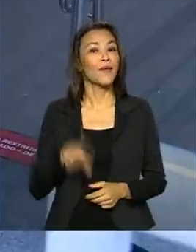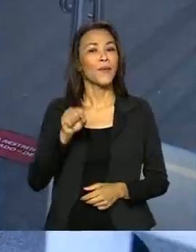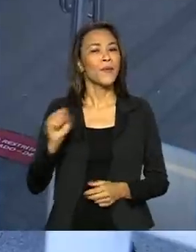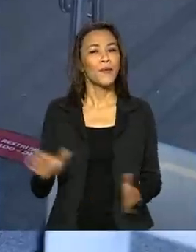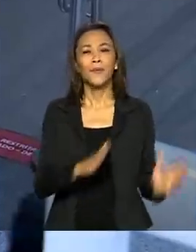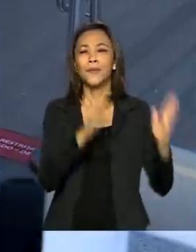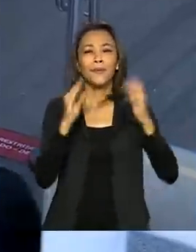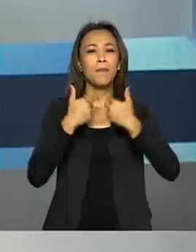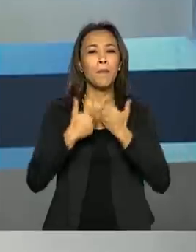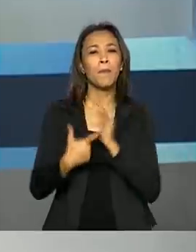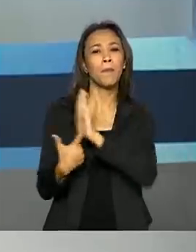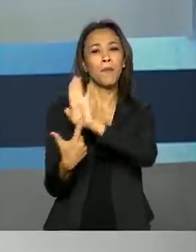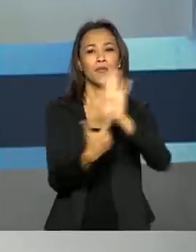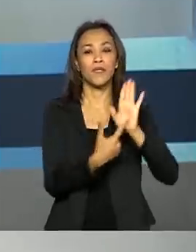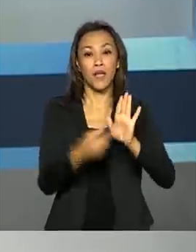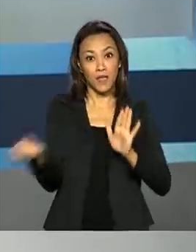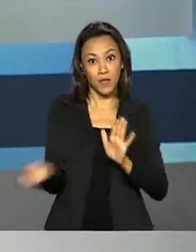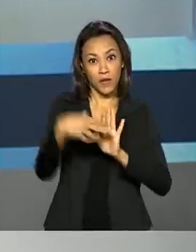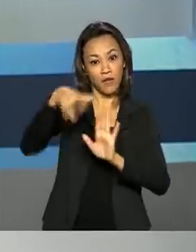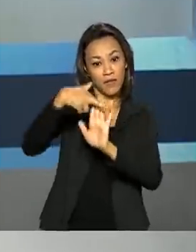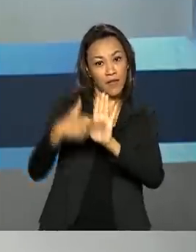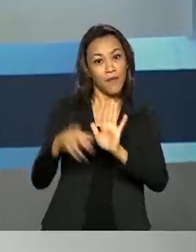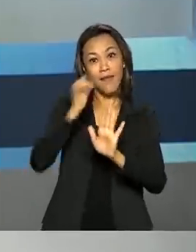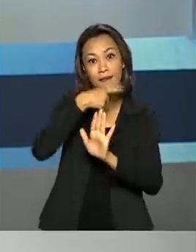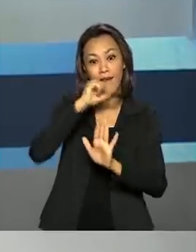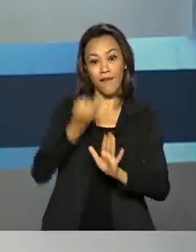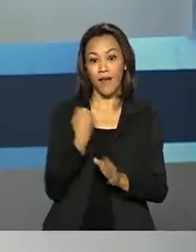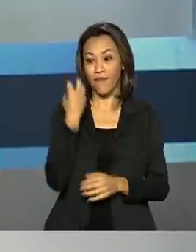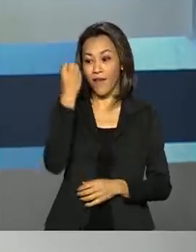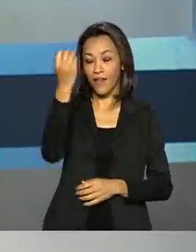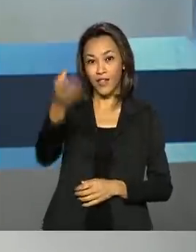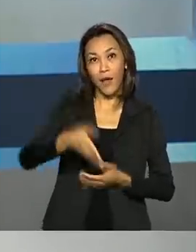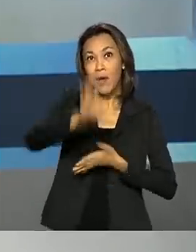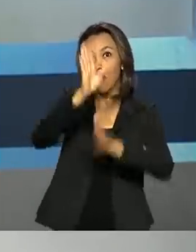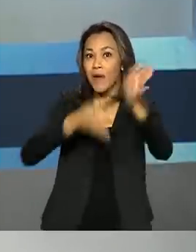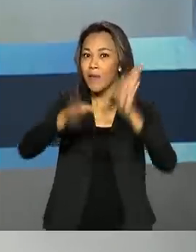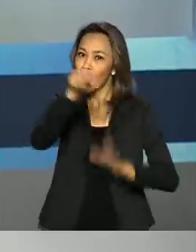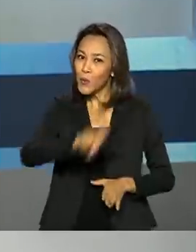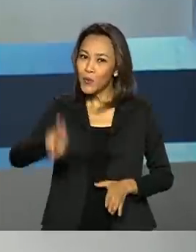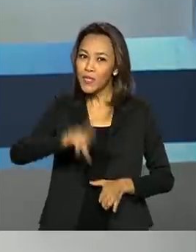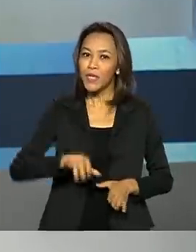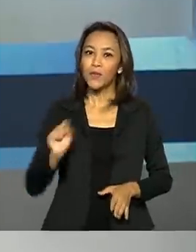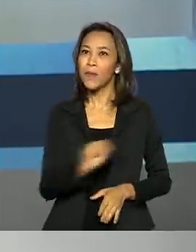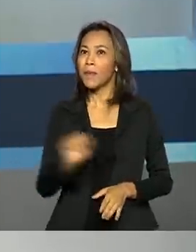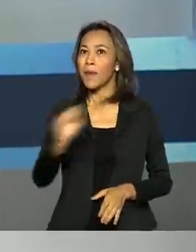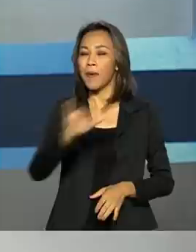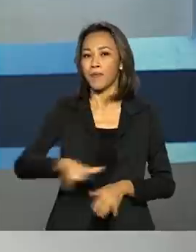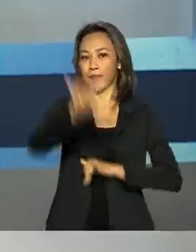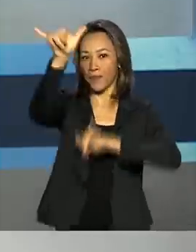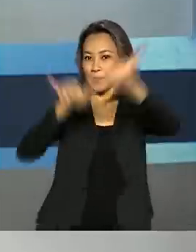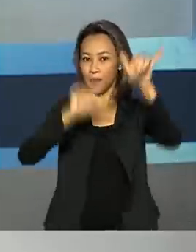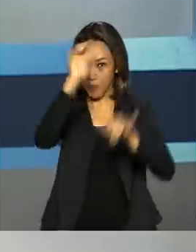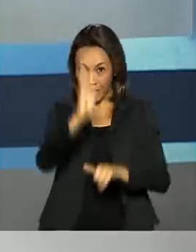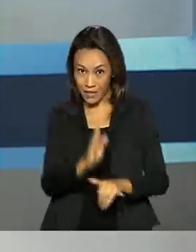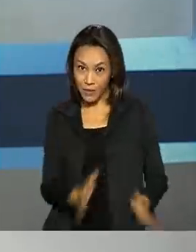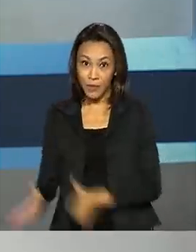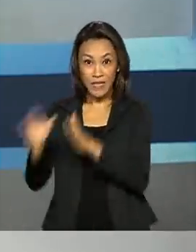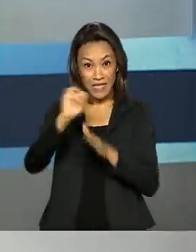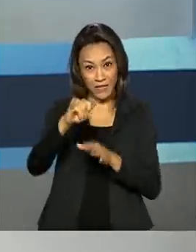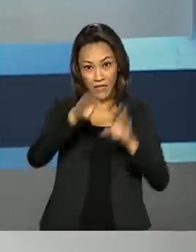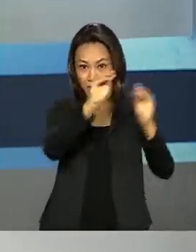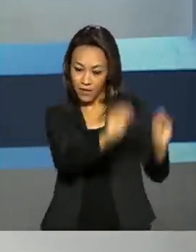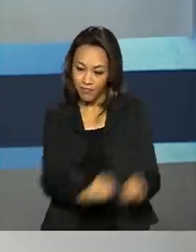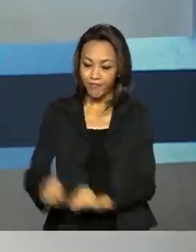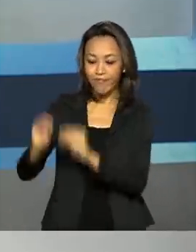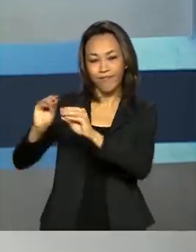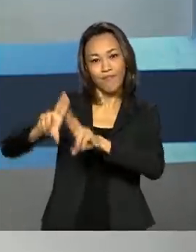edição, vamos mostrar as novas regras para quem vai viajar utilizando os aeroportos brasileiros. E se você adiou uma viagem por